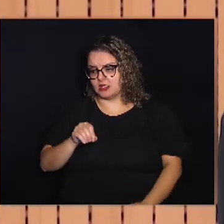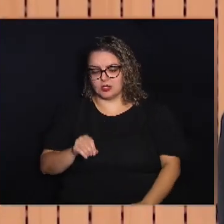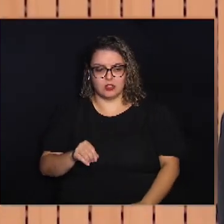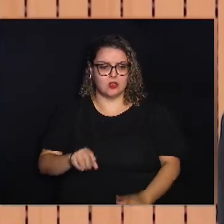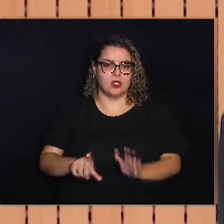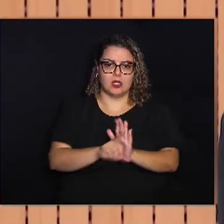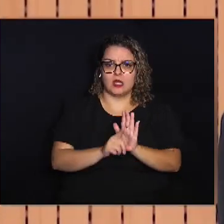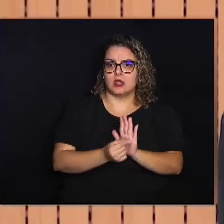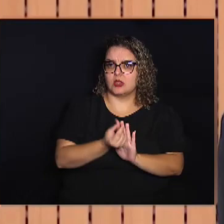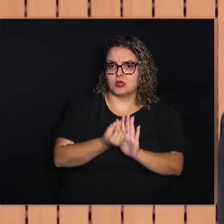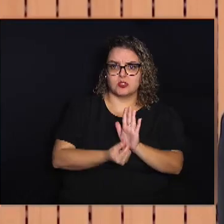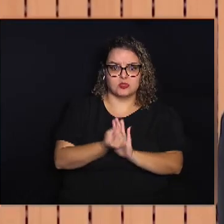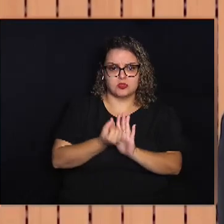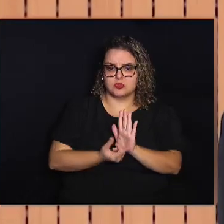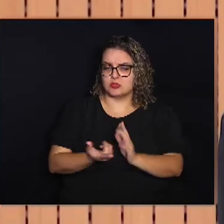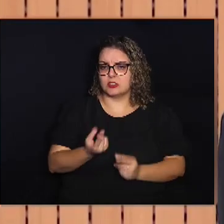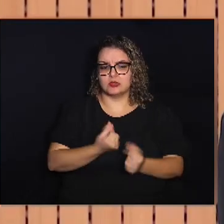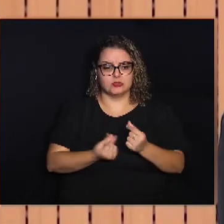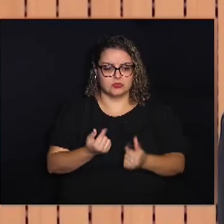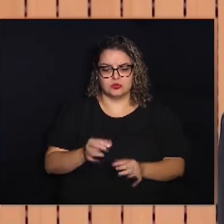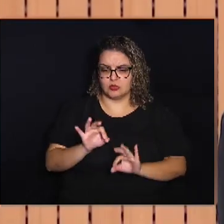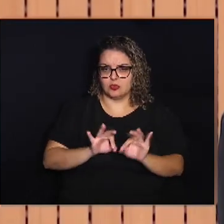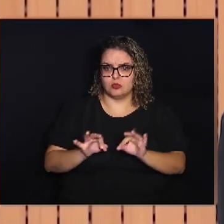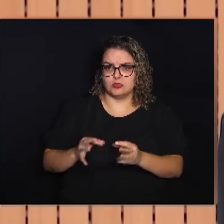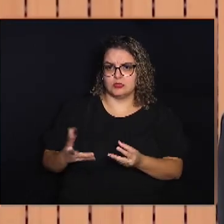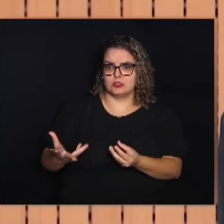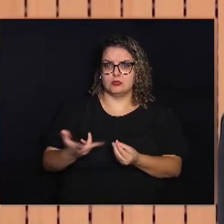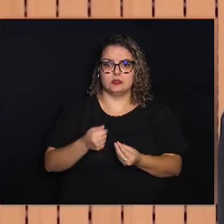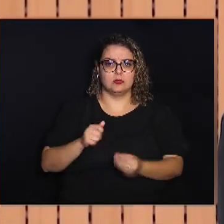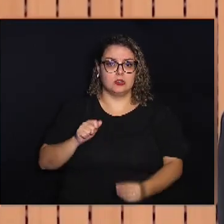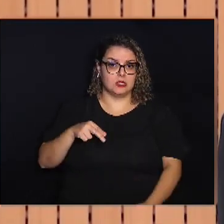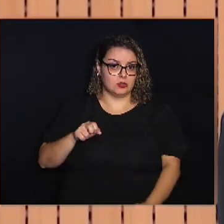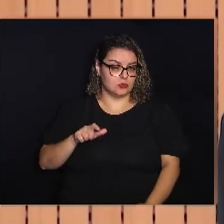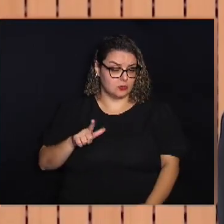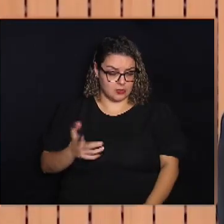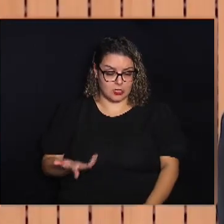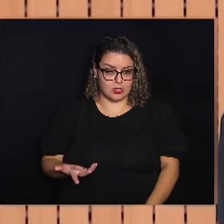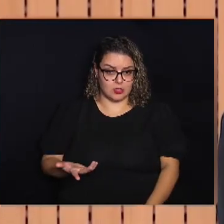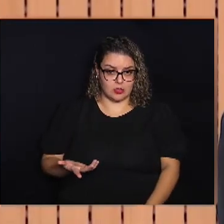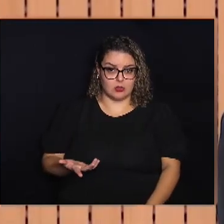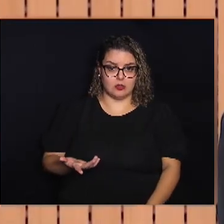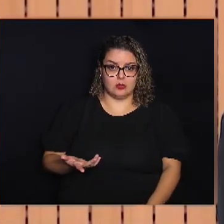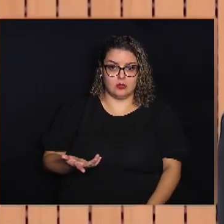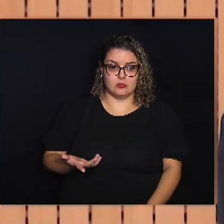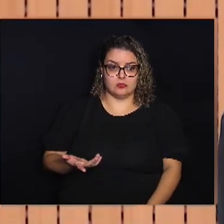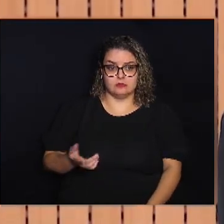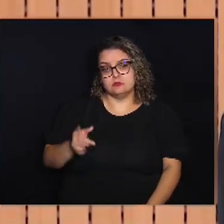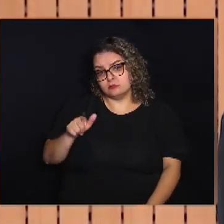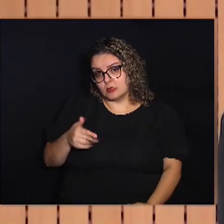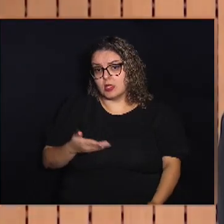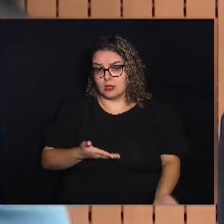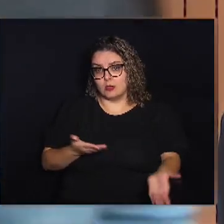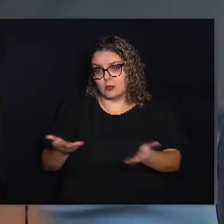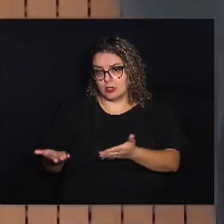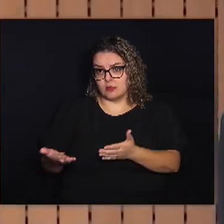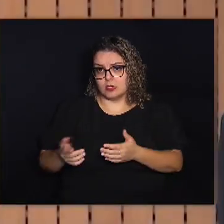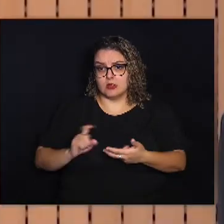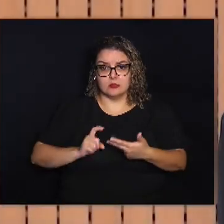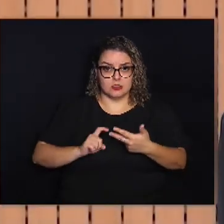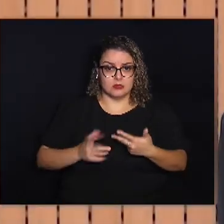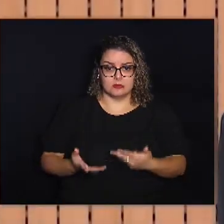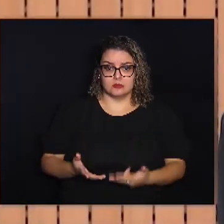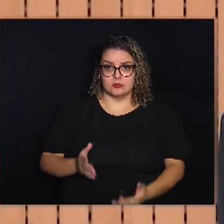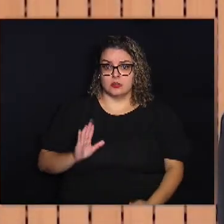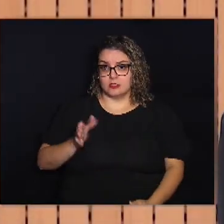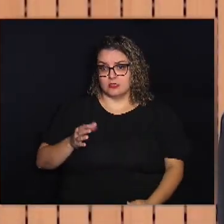orçamentária Seja o plano plurianual Que é apresentado pelo Executivo Isso já